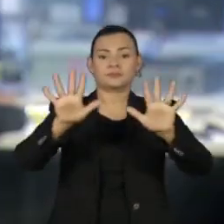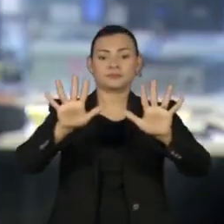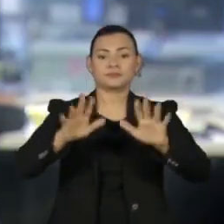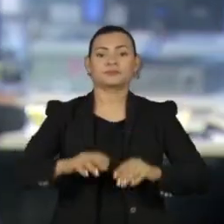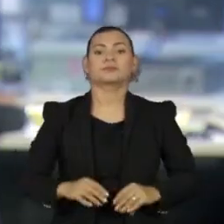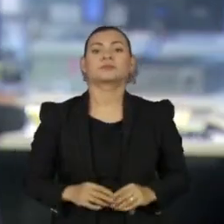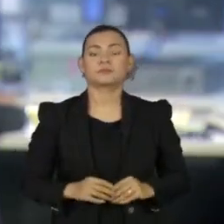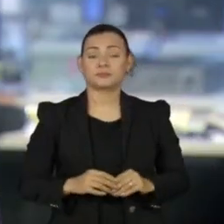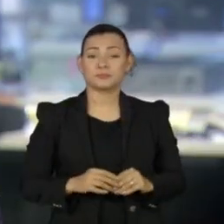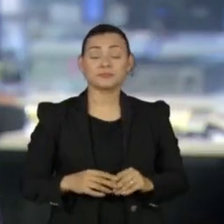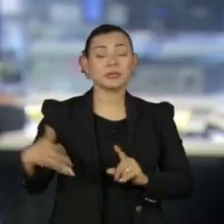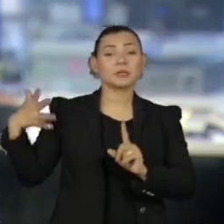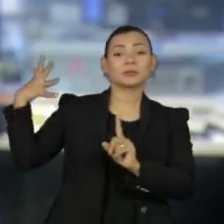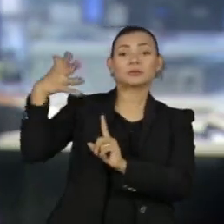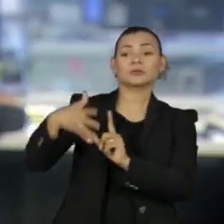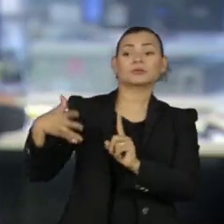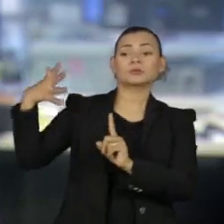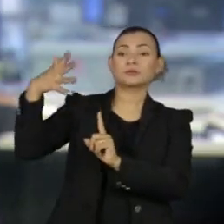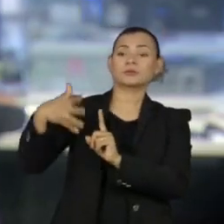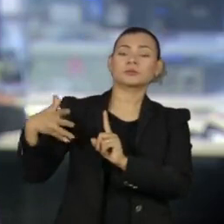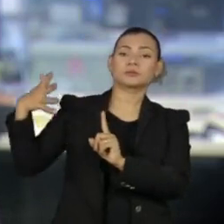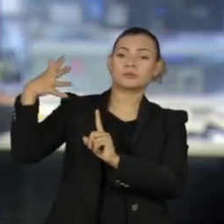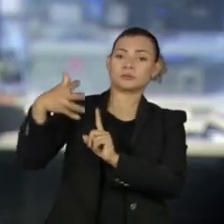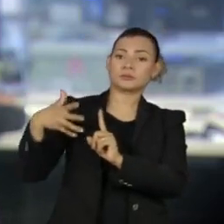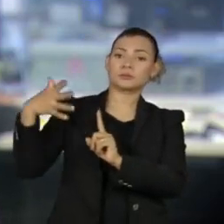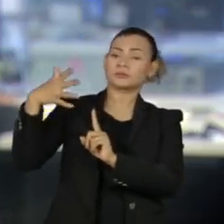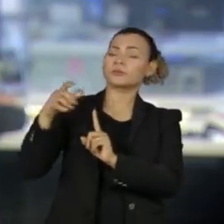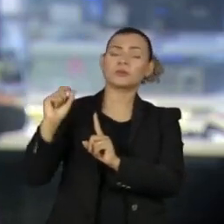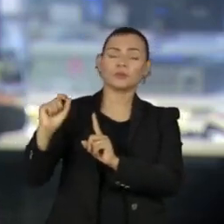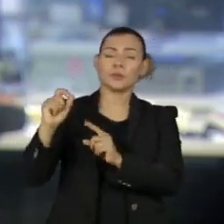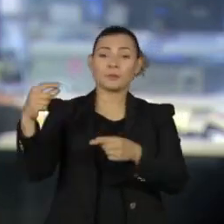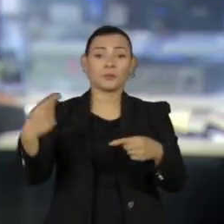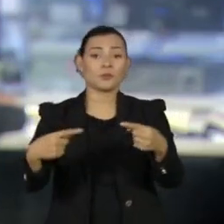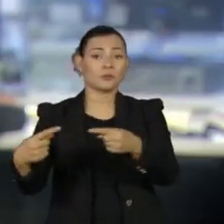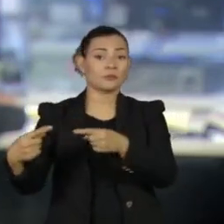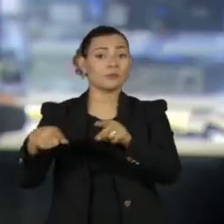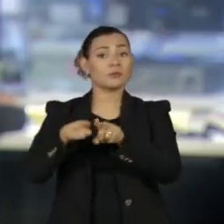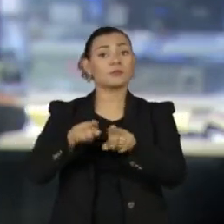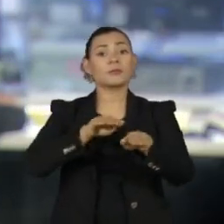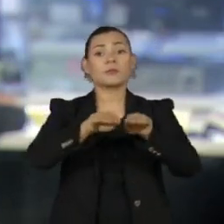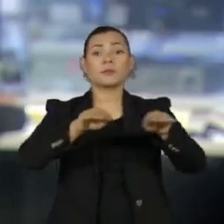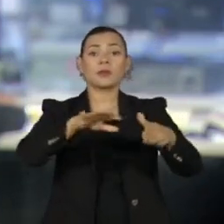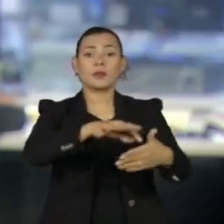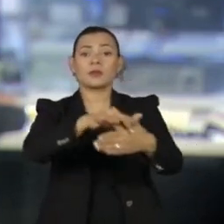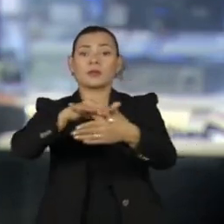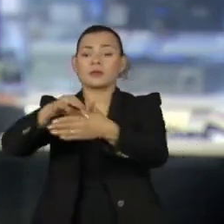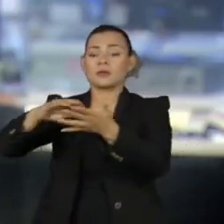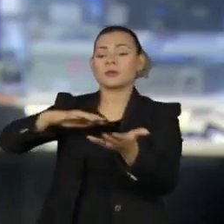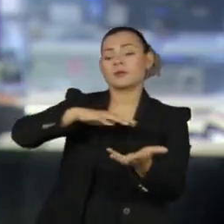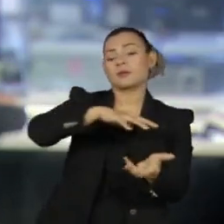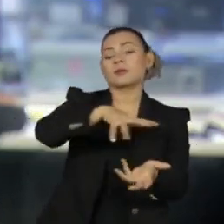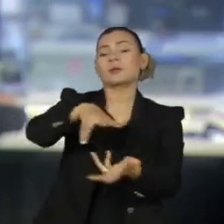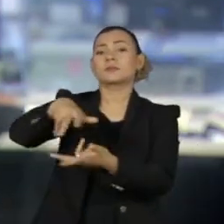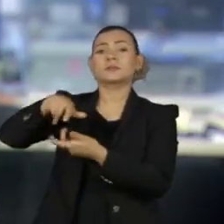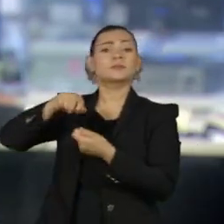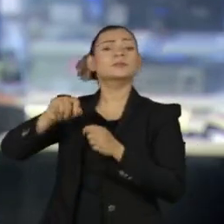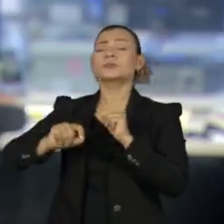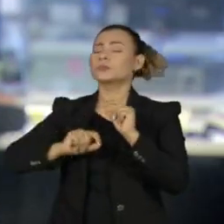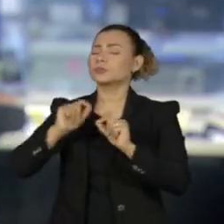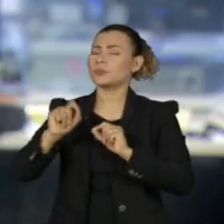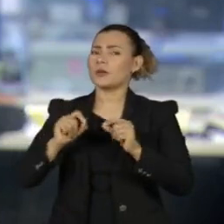Bolsonaro fez um discurso em tom de campanha política e submeteu os líderes mundiais que permaneceram na auditória a um balanço